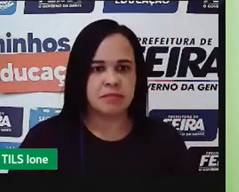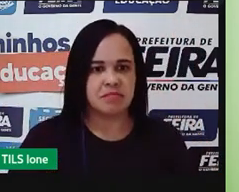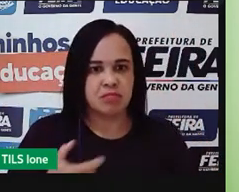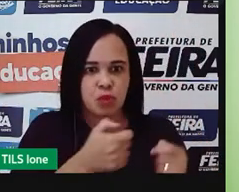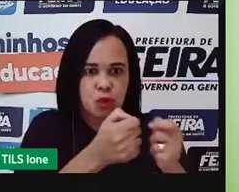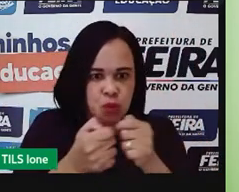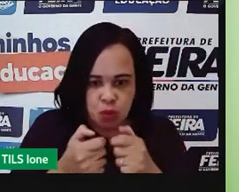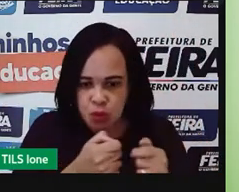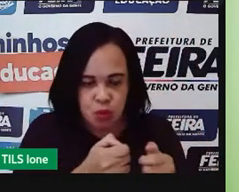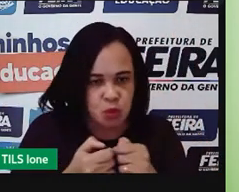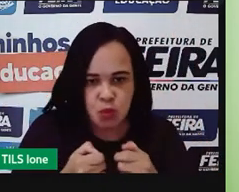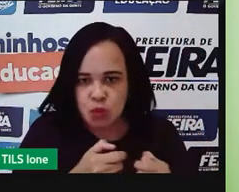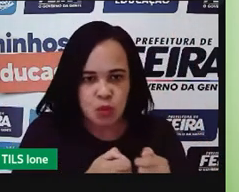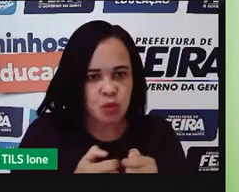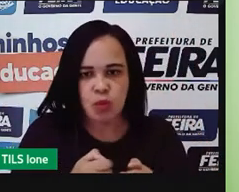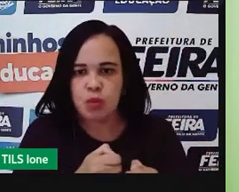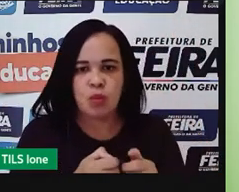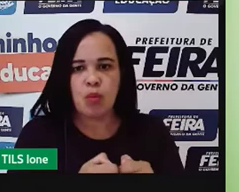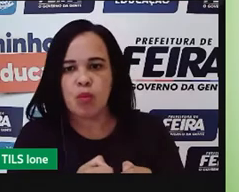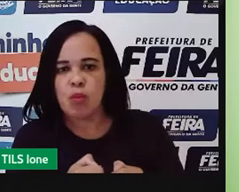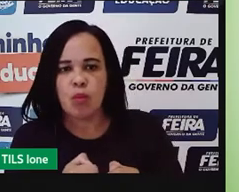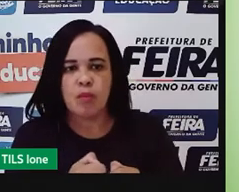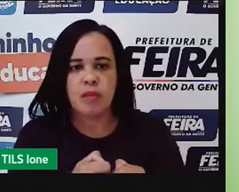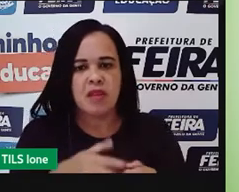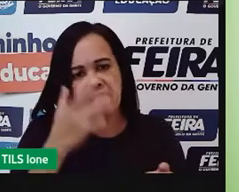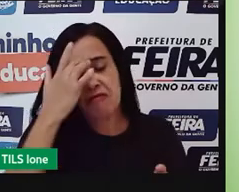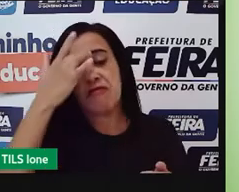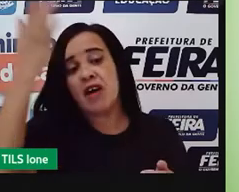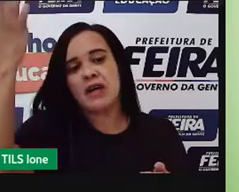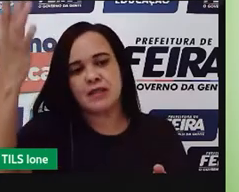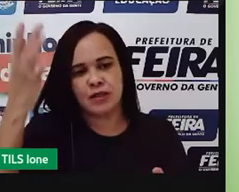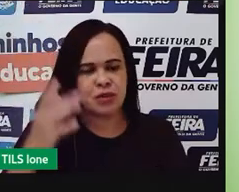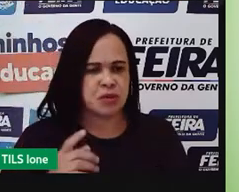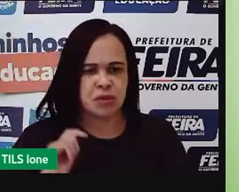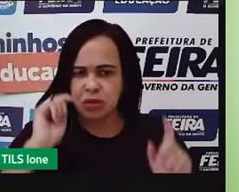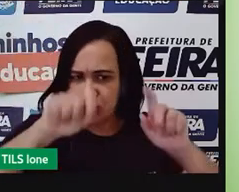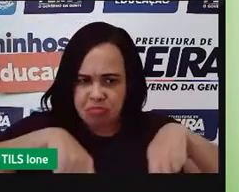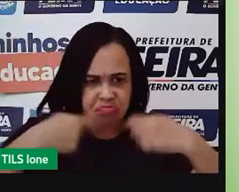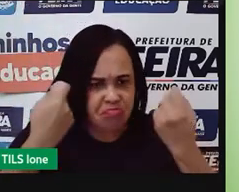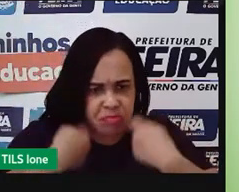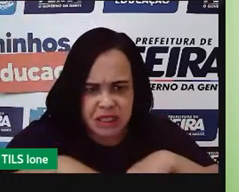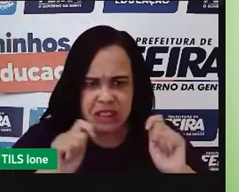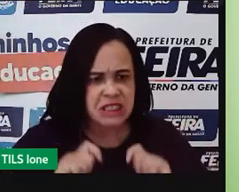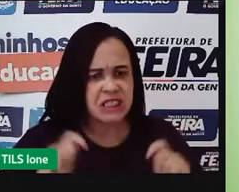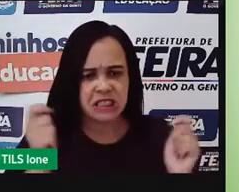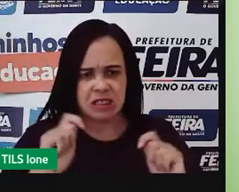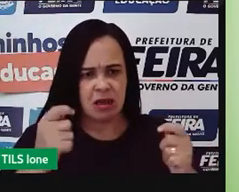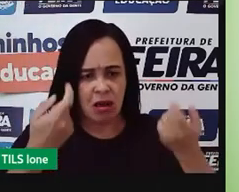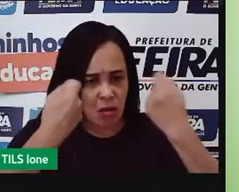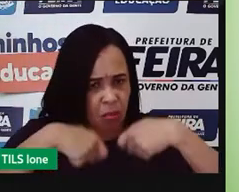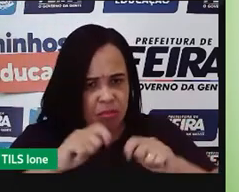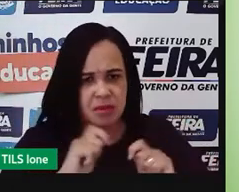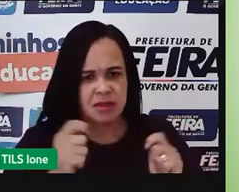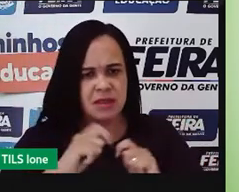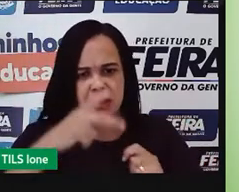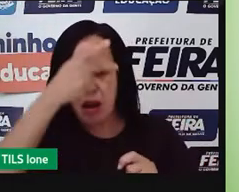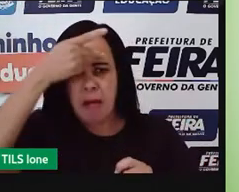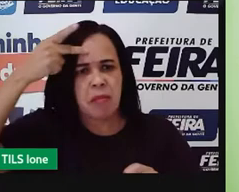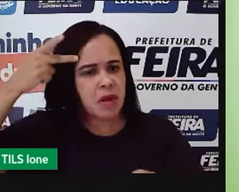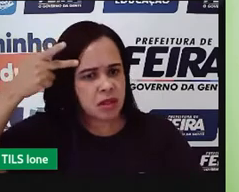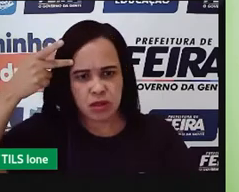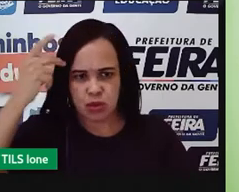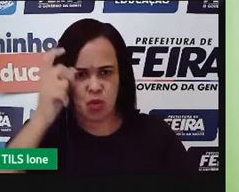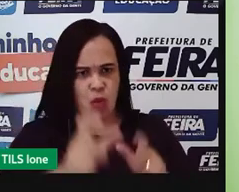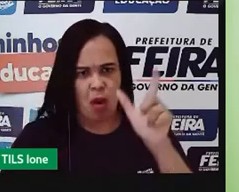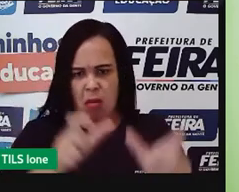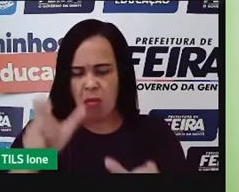funciona lá direitinho, sem estar precisando de muita mão de obra humana. Normalmente são as máquinas